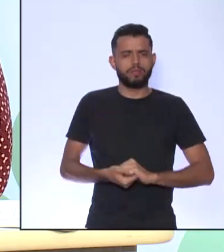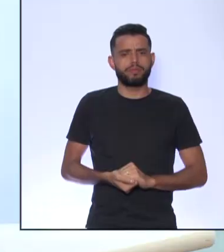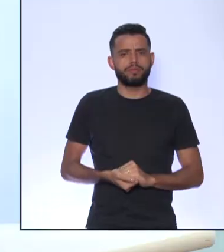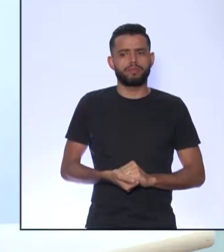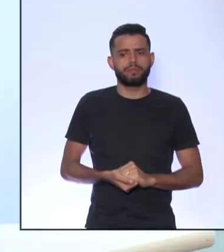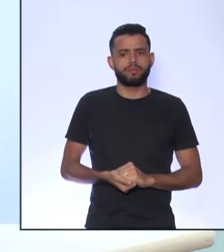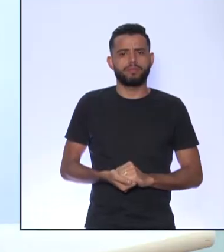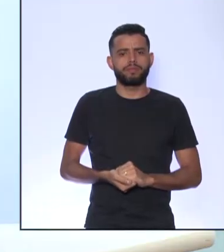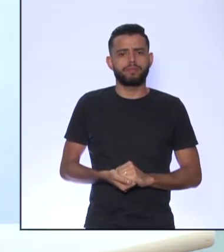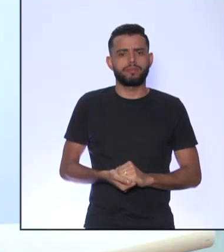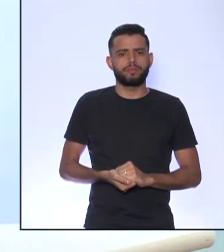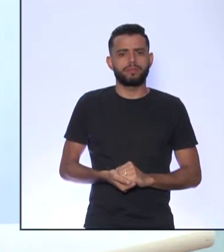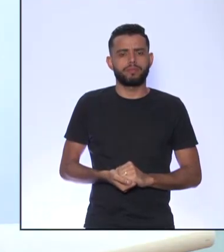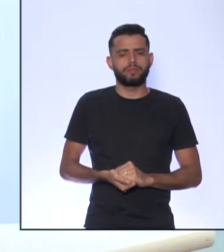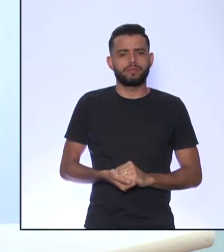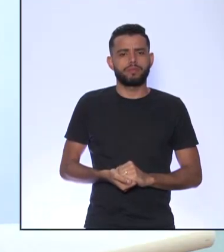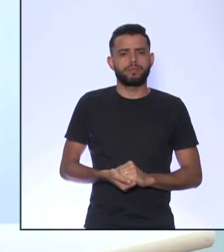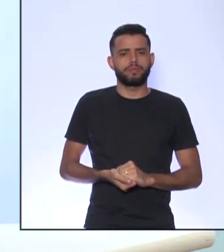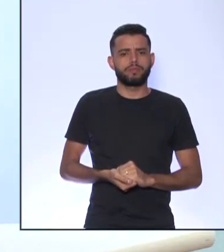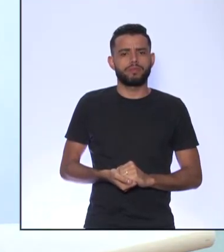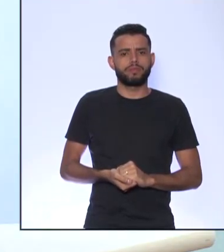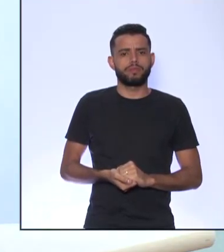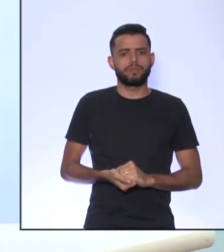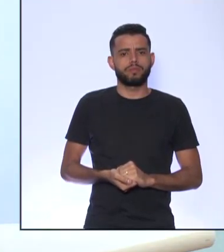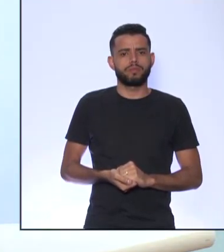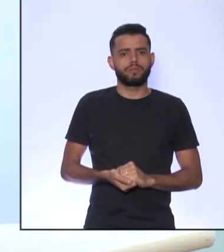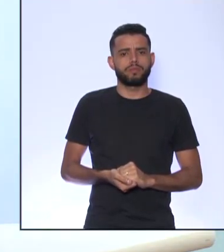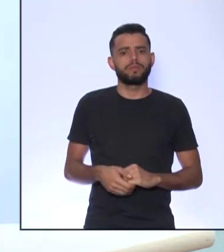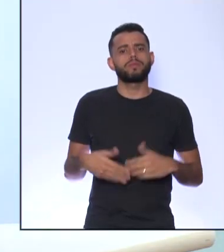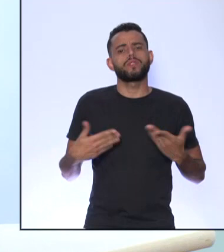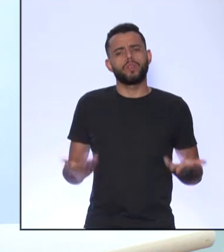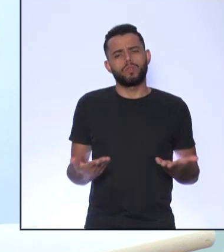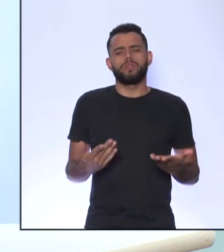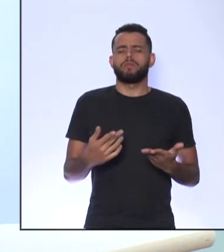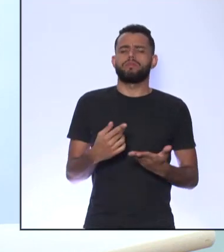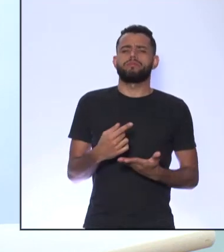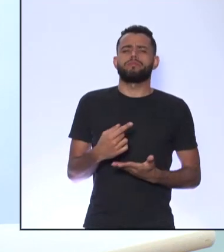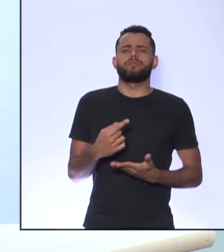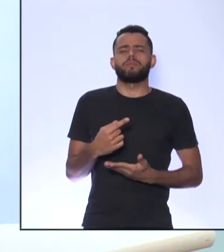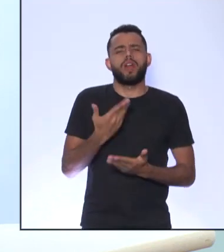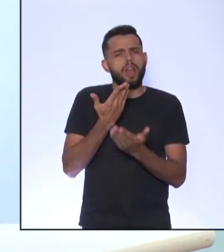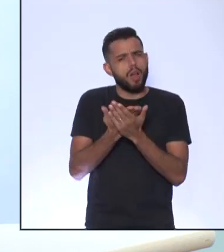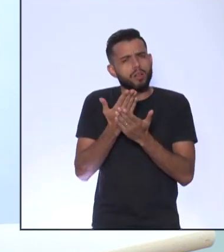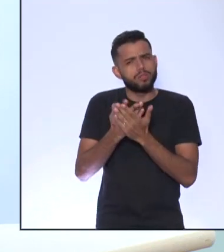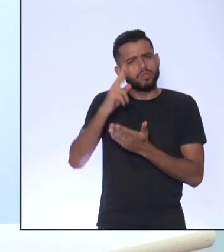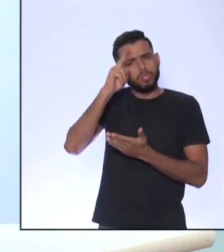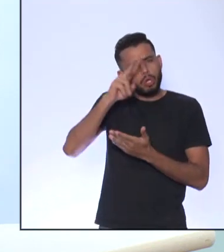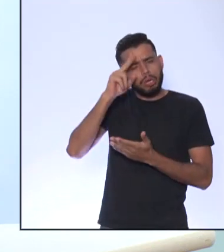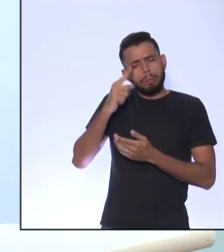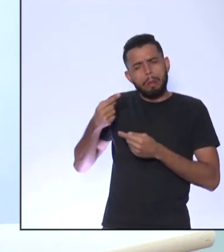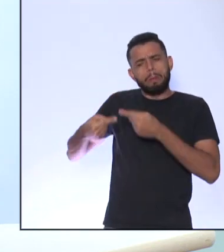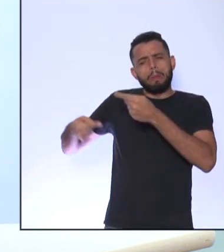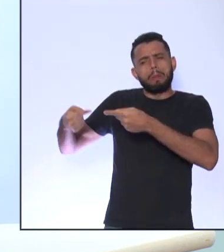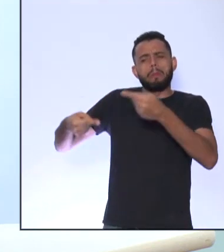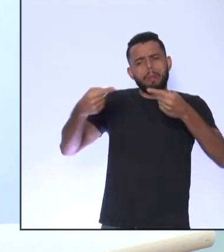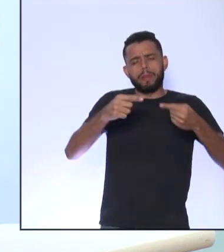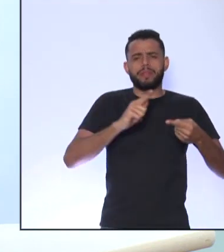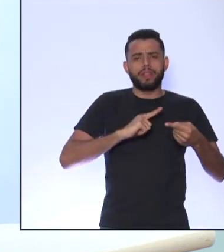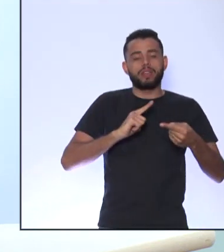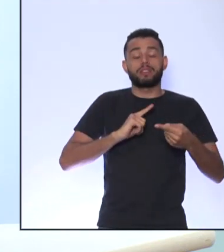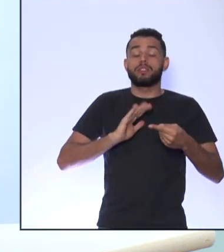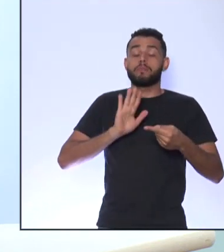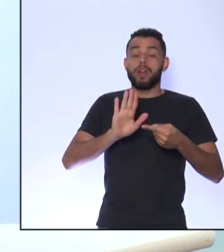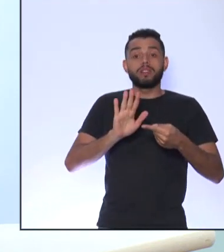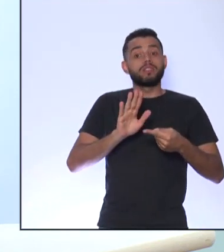Então, é uma coisa que a gente conversa muito nas aulas de história Que, na verdade, foi feita por vários filósofos